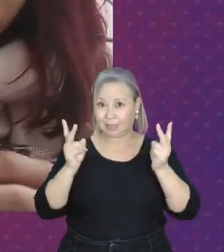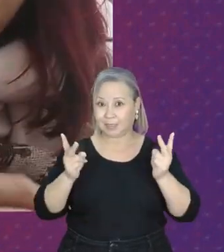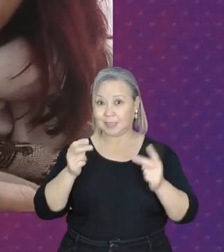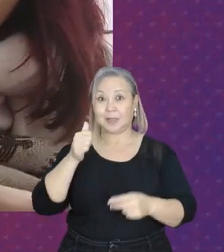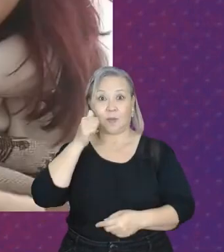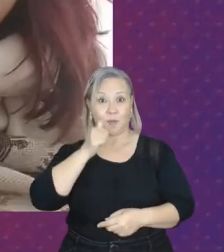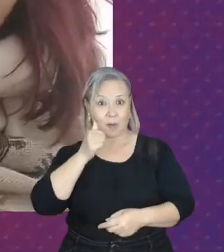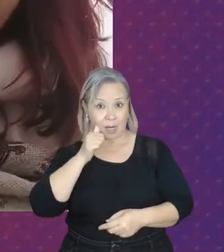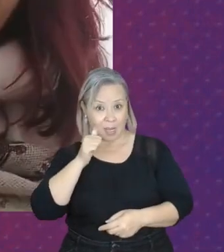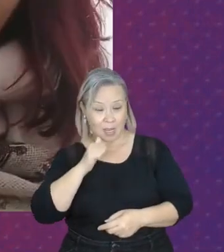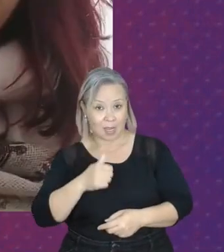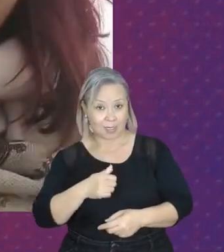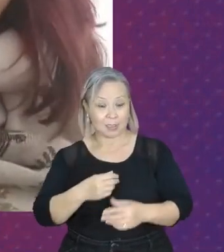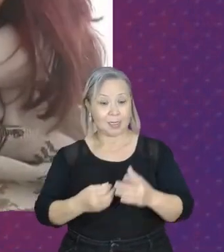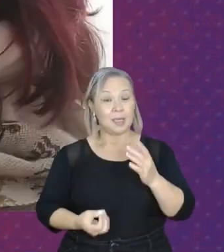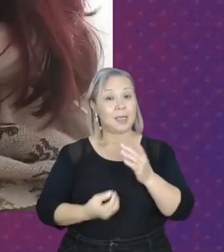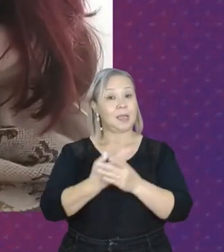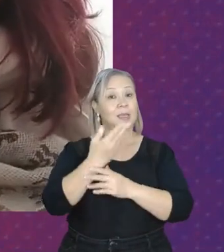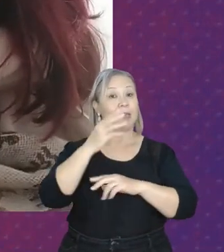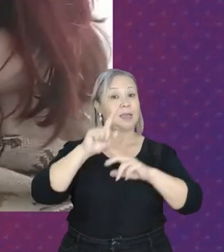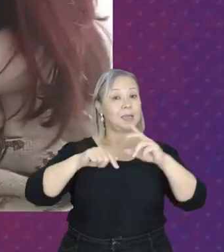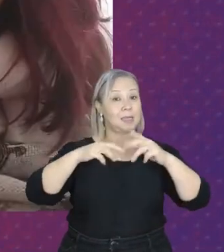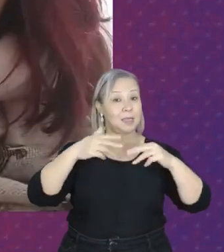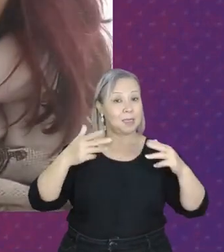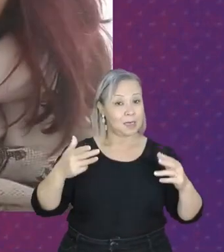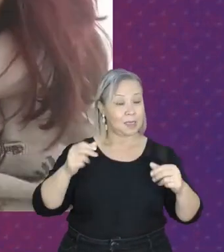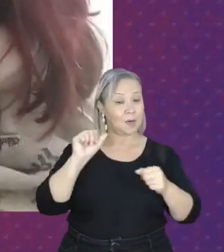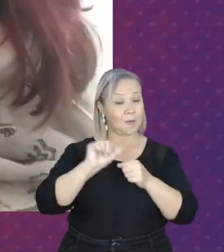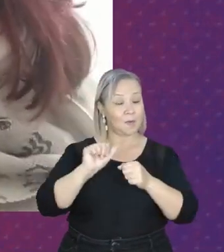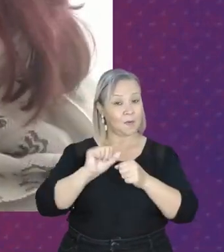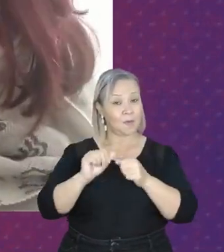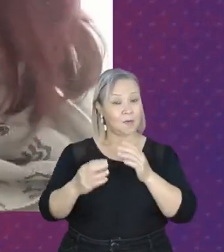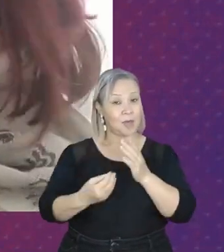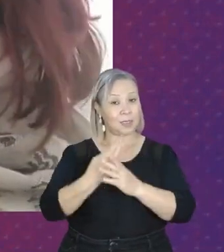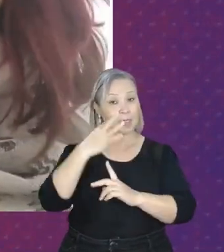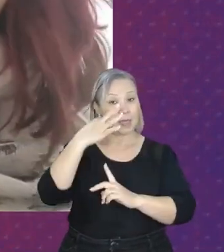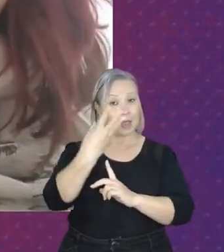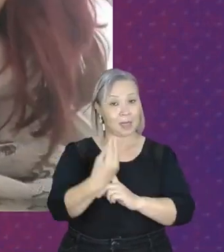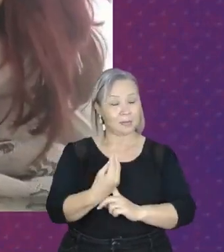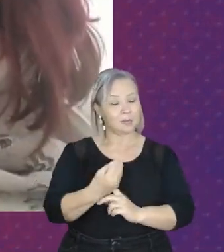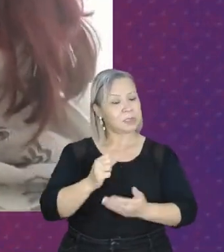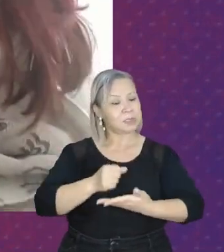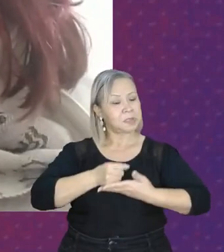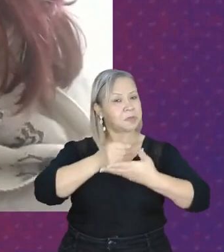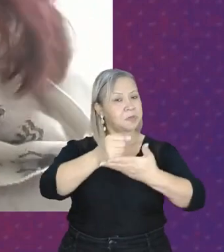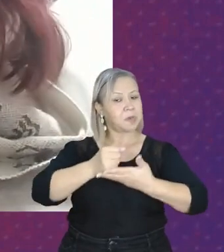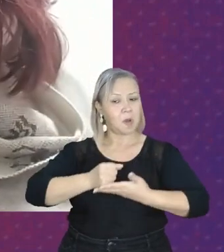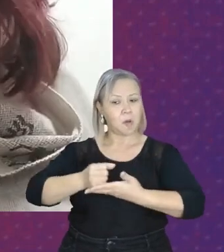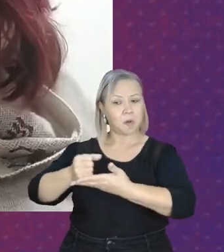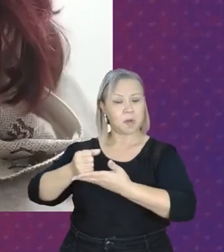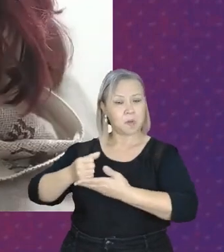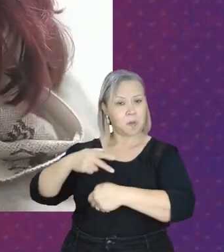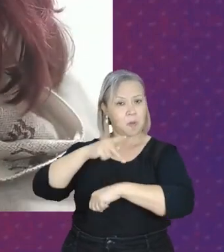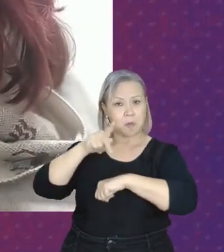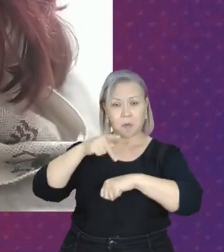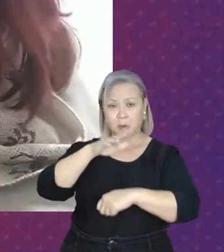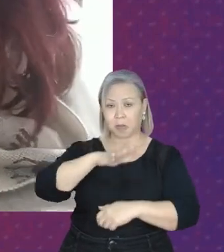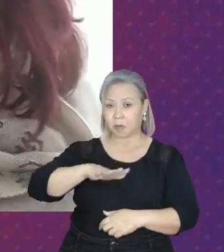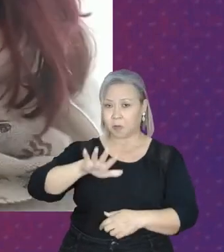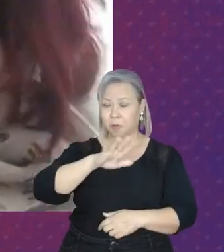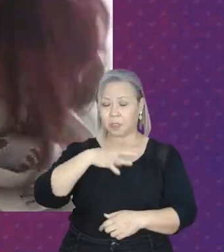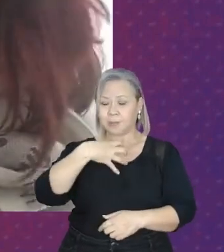produzem e fazem arte, e assim contribui para todo o país, para que a gente se sinta